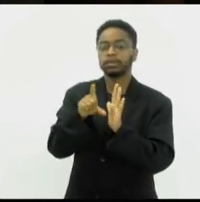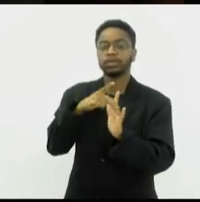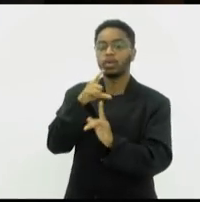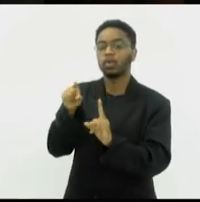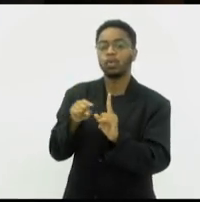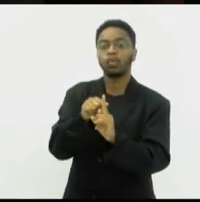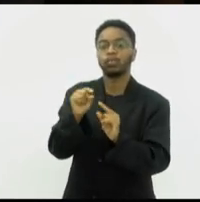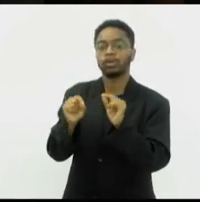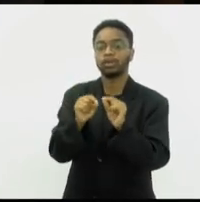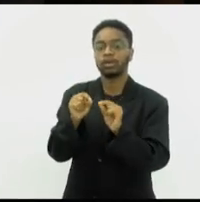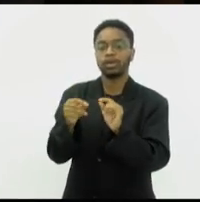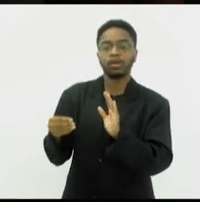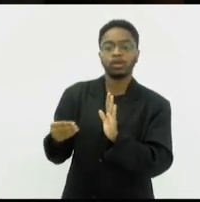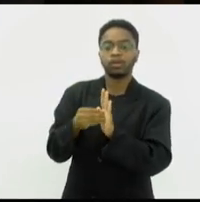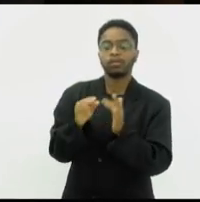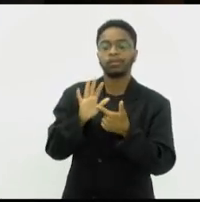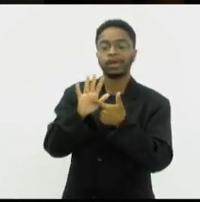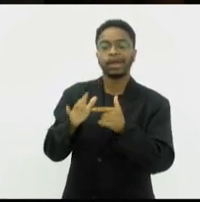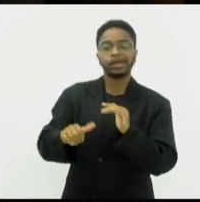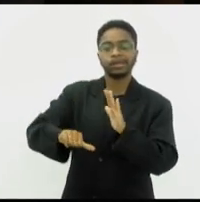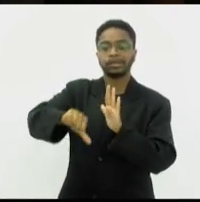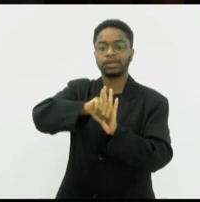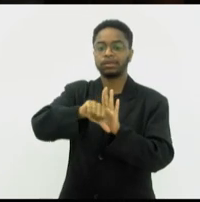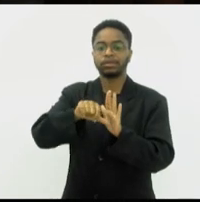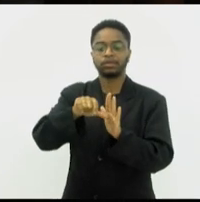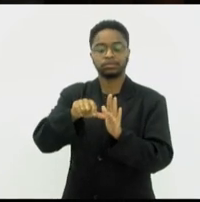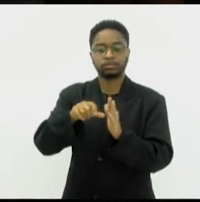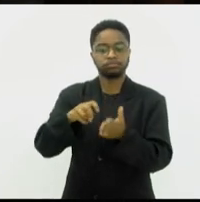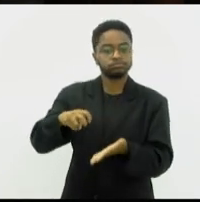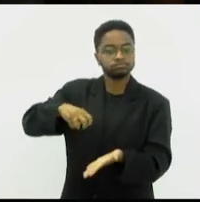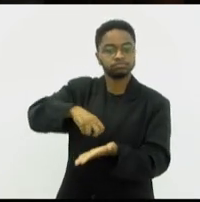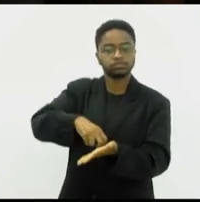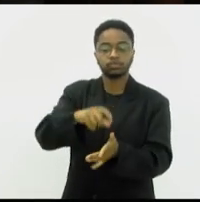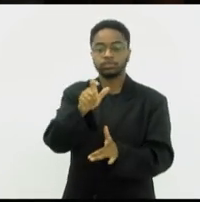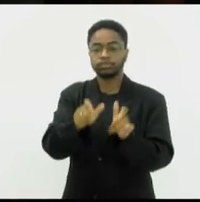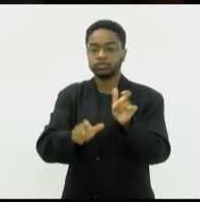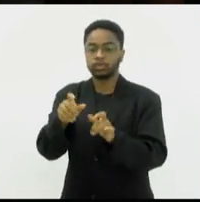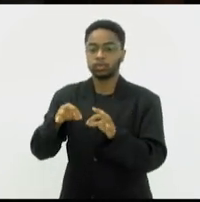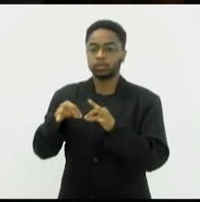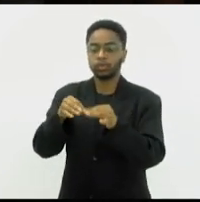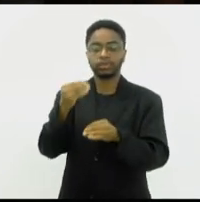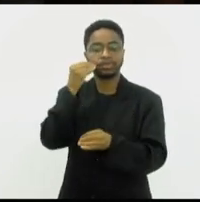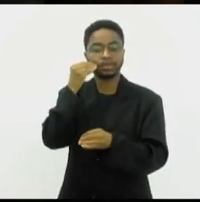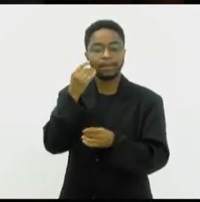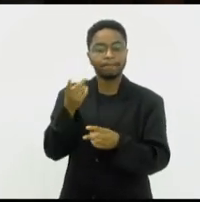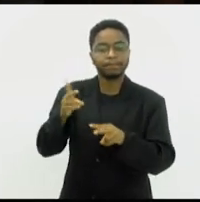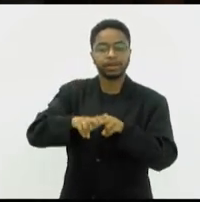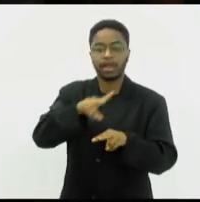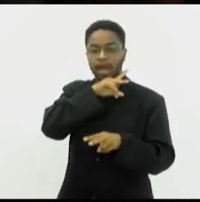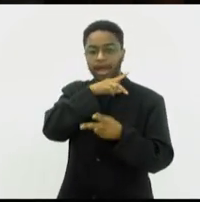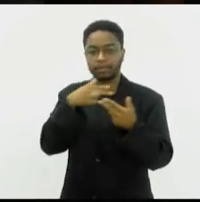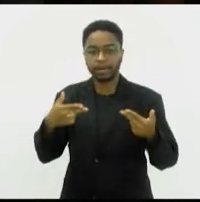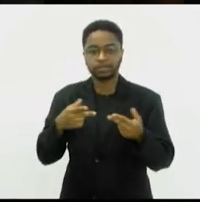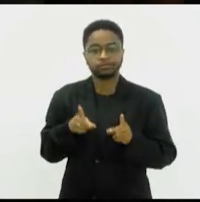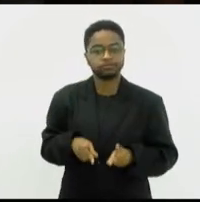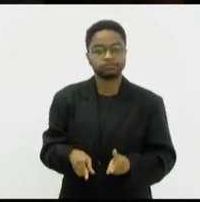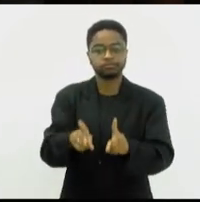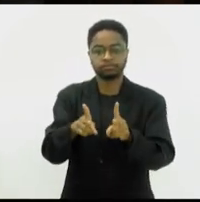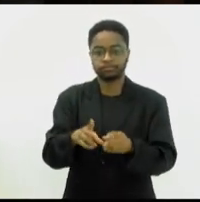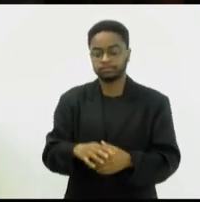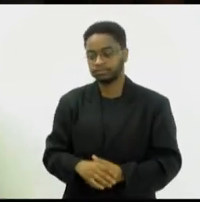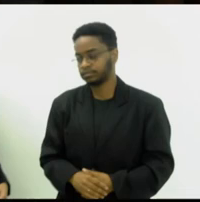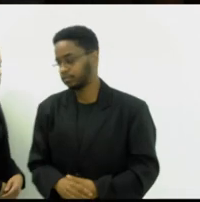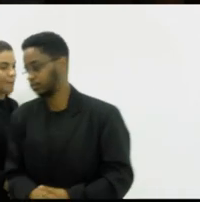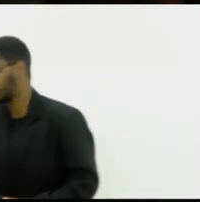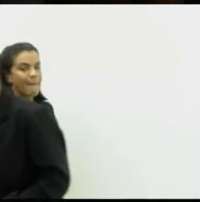criminalizar a todos que tentam acorrentar animais de uma forma permanente e impede